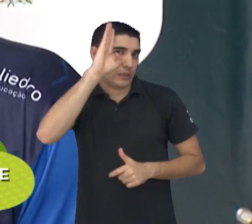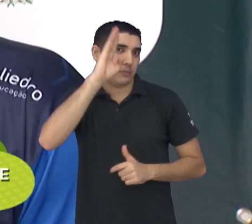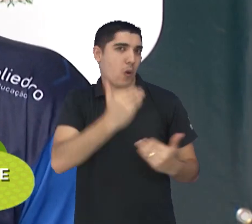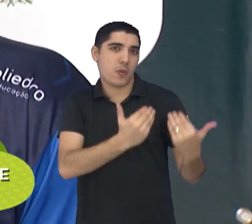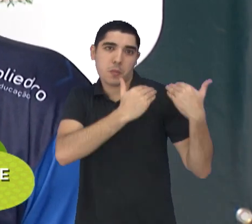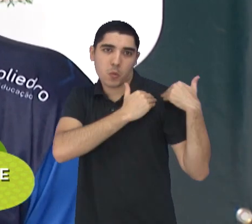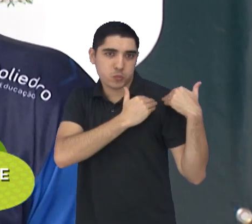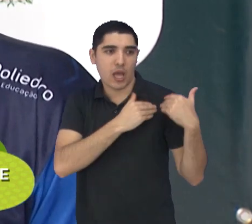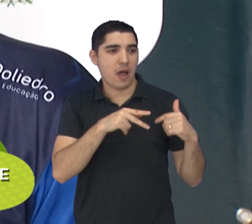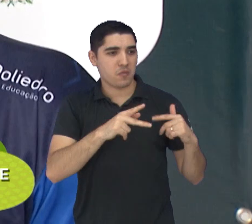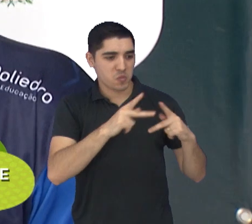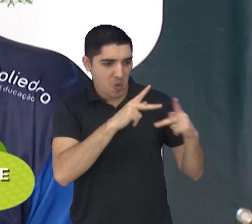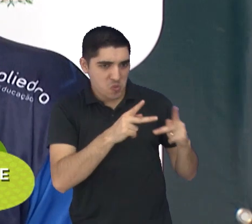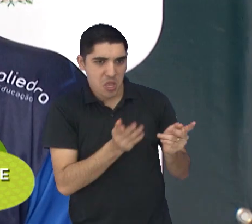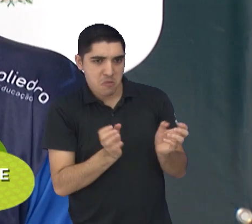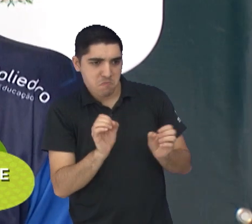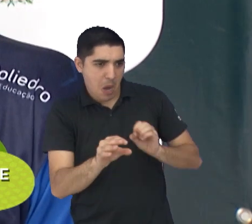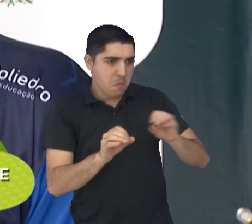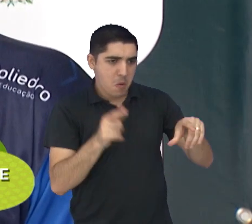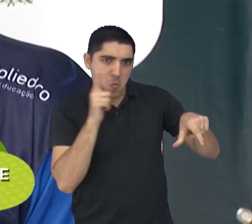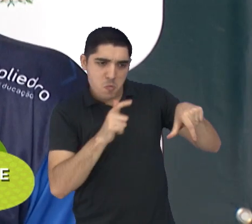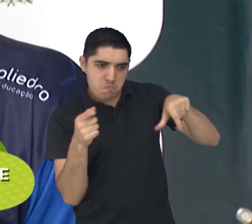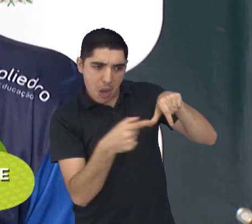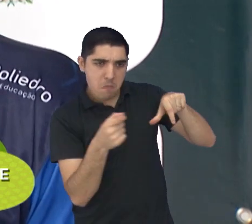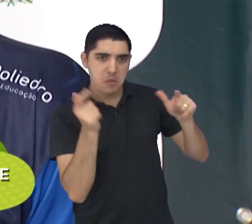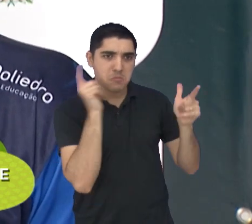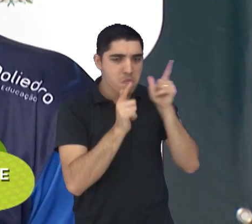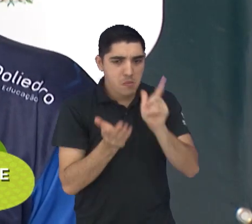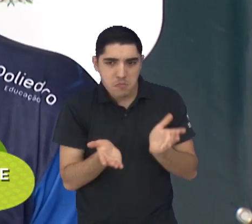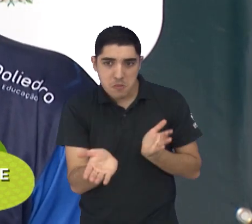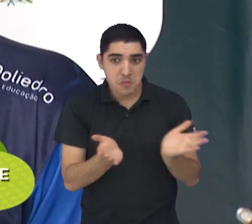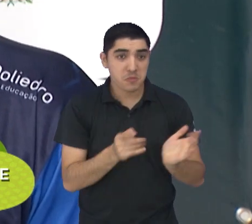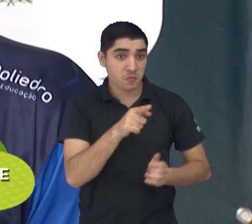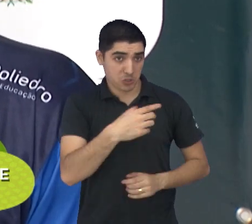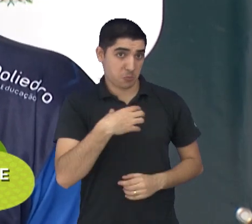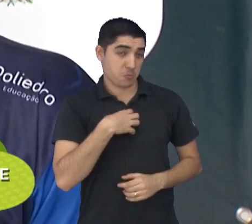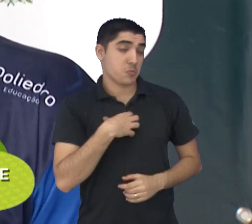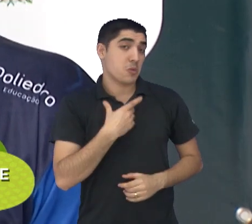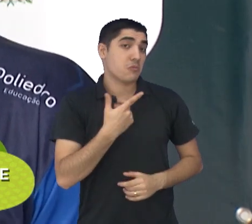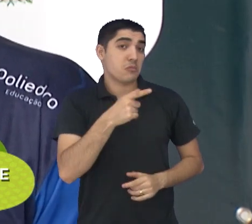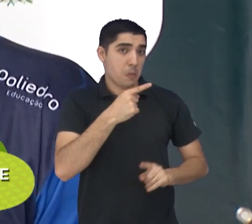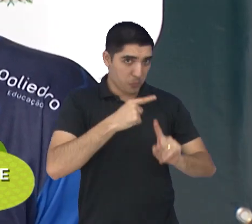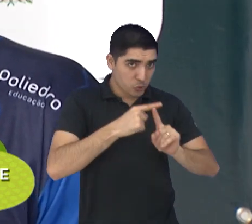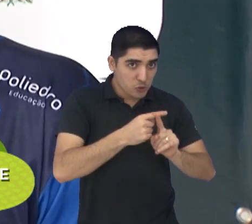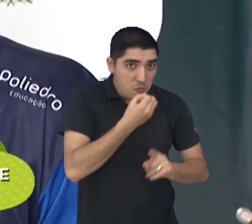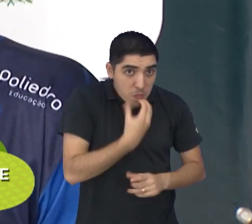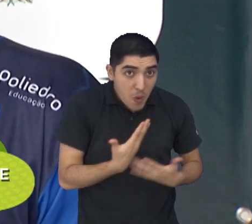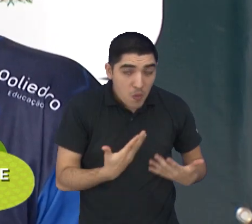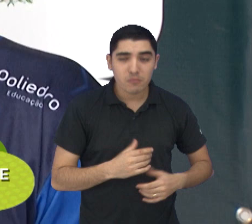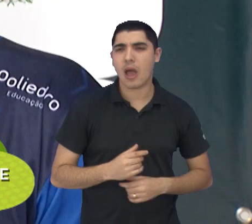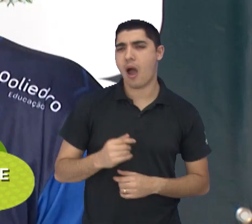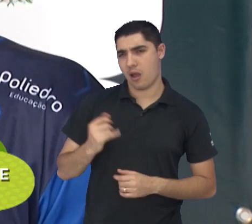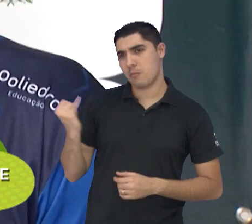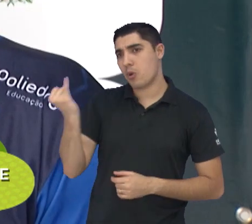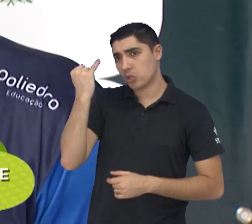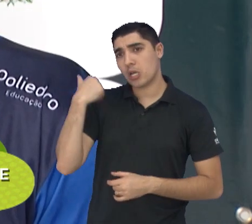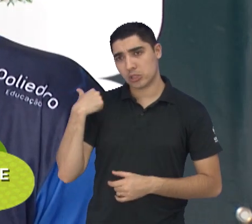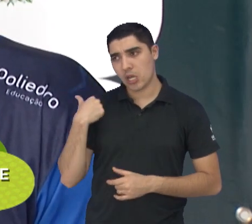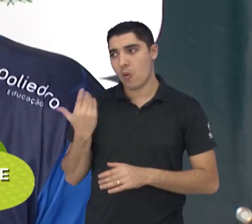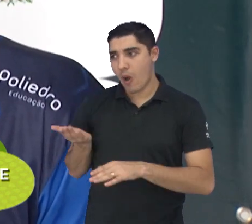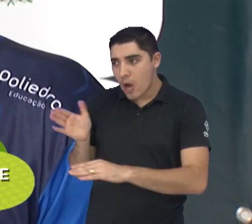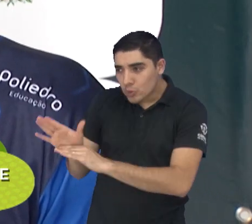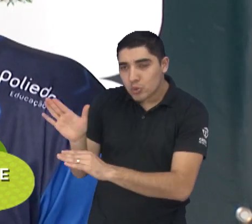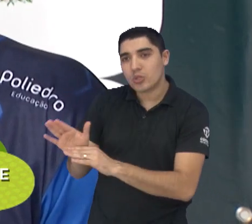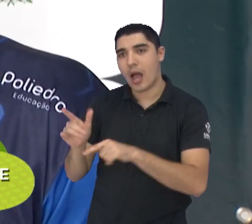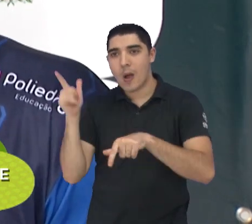bastante gols, assistências. Isso daí também é positivo para você? É, participação em gols é sempre muito importante, né? Eu fico muito